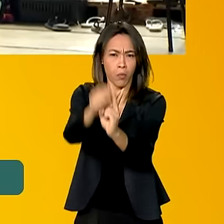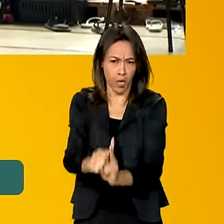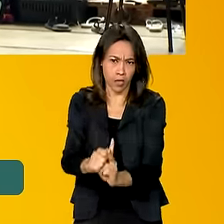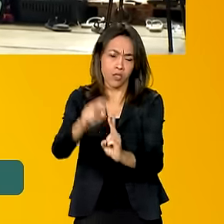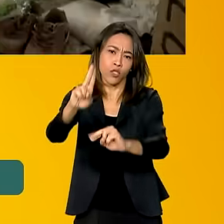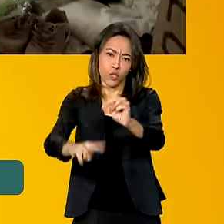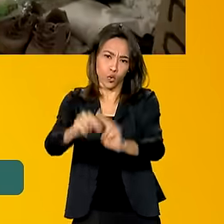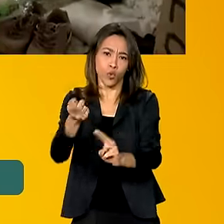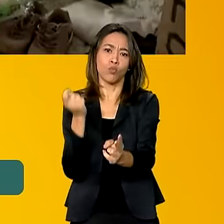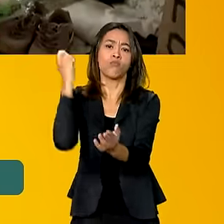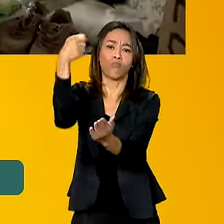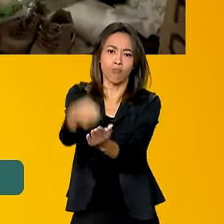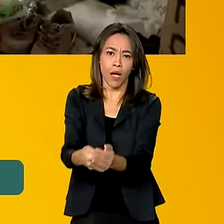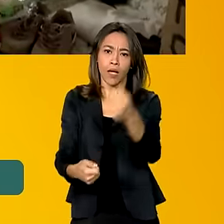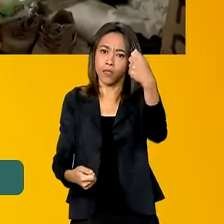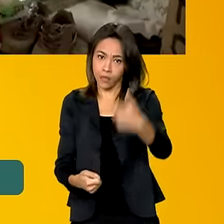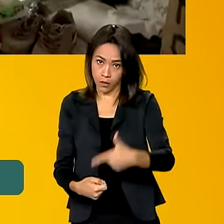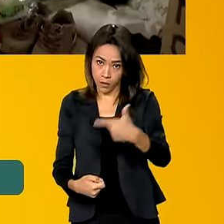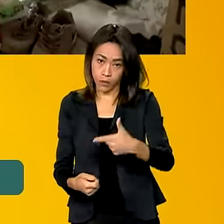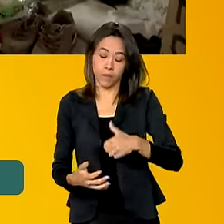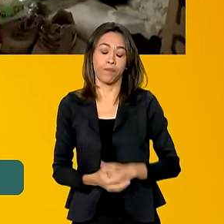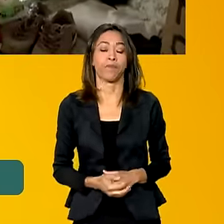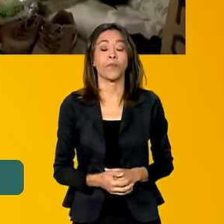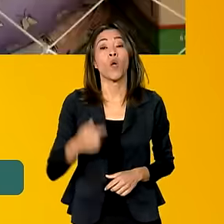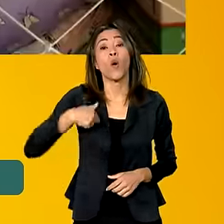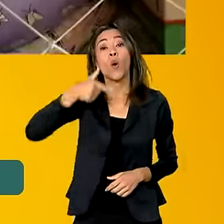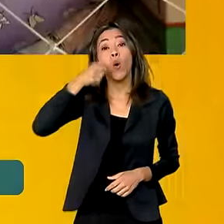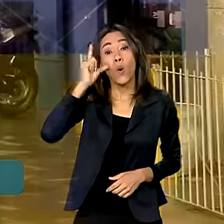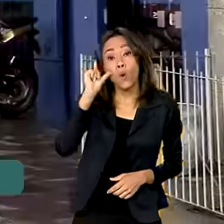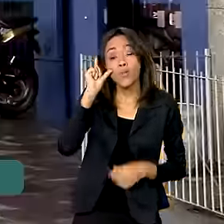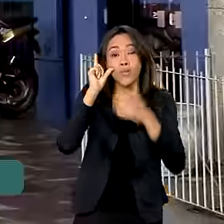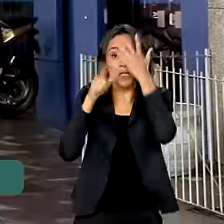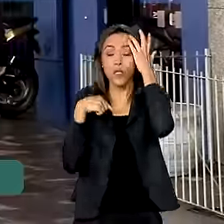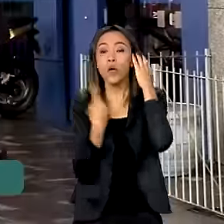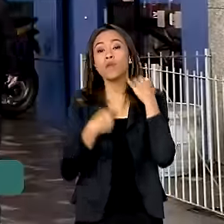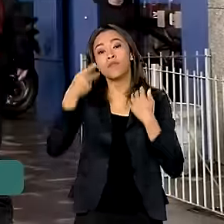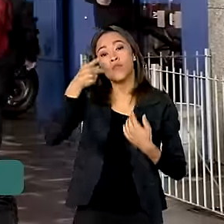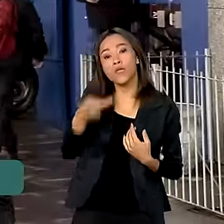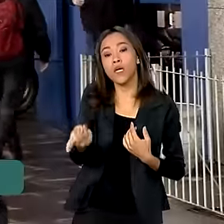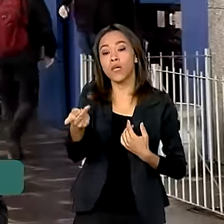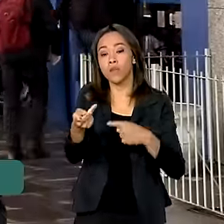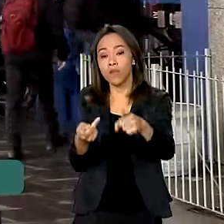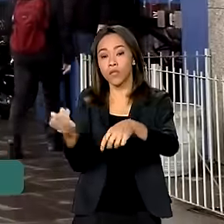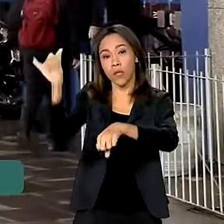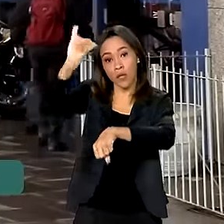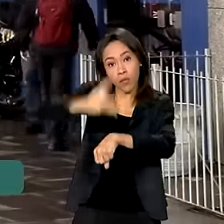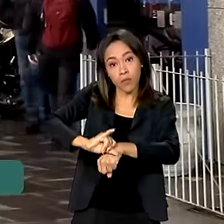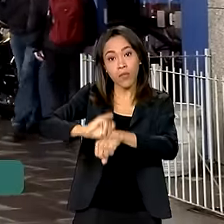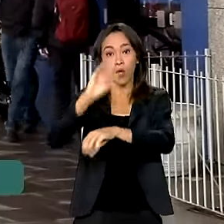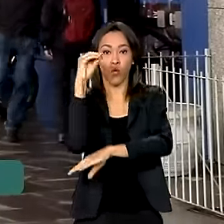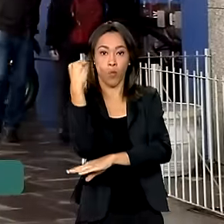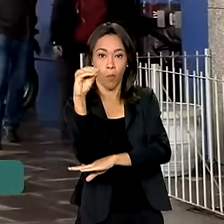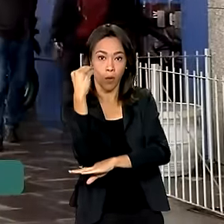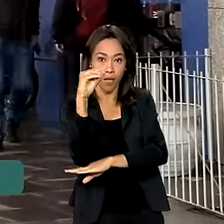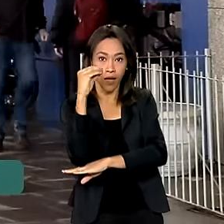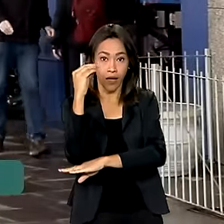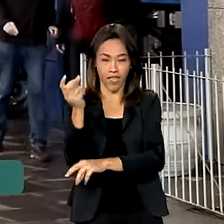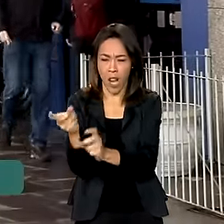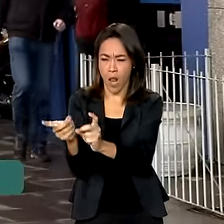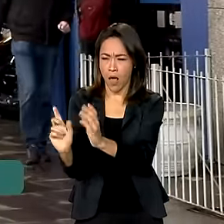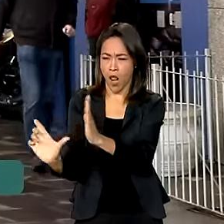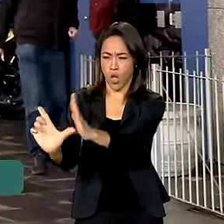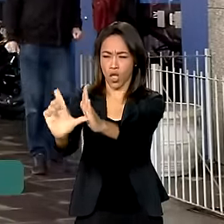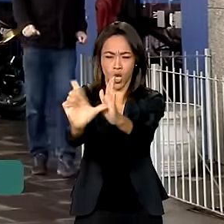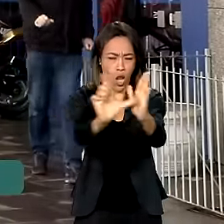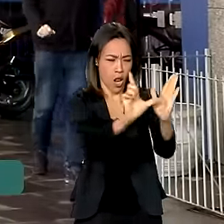junho. E ontem, Carine, a gente visitou o centro de Porto Alegre, ali no coração do comércio popular da cidade.